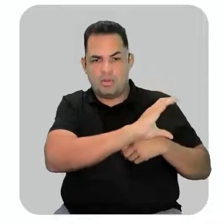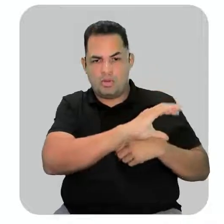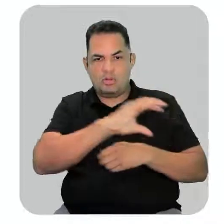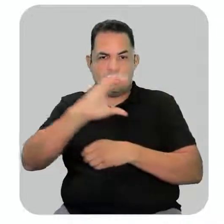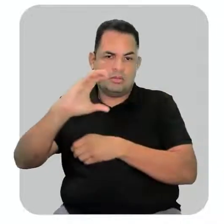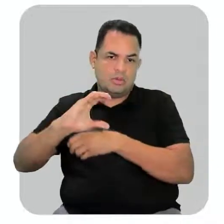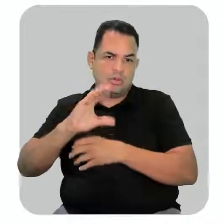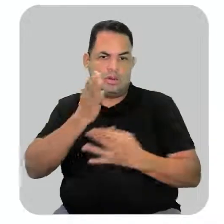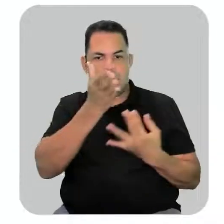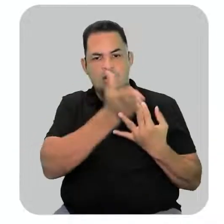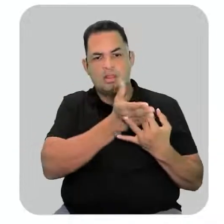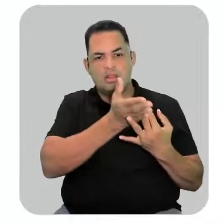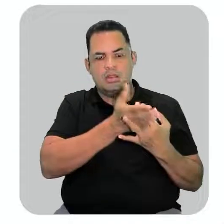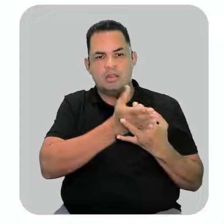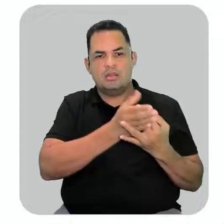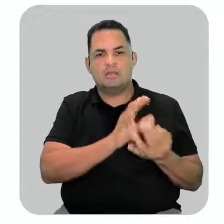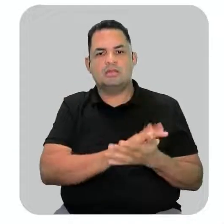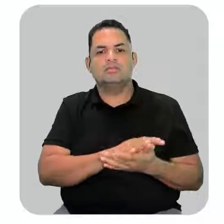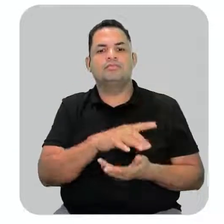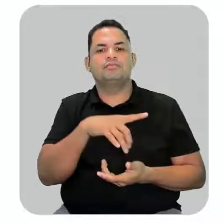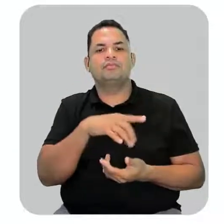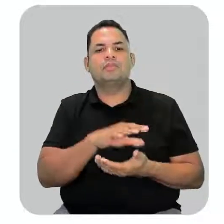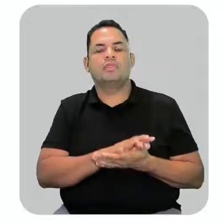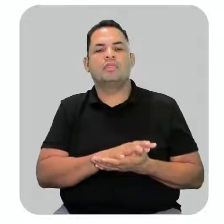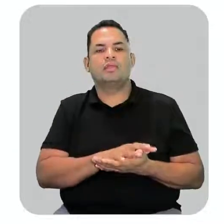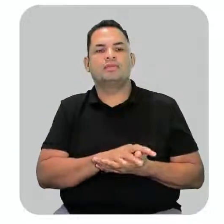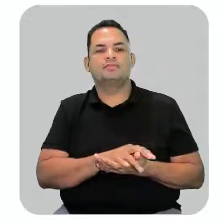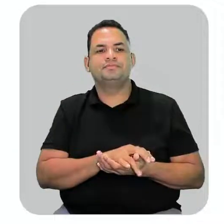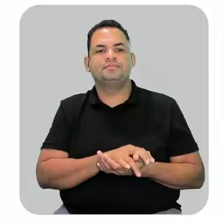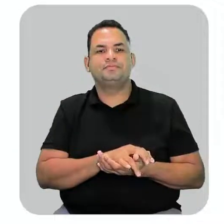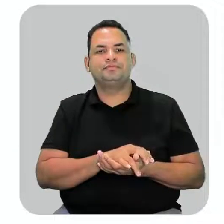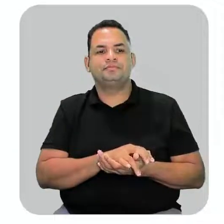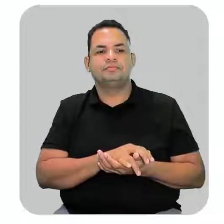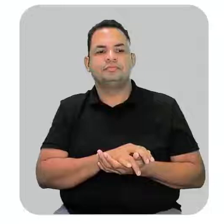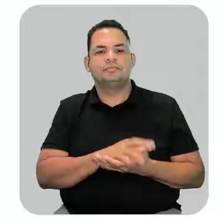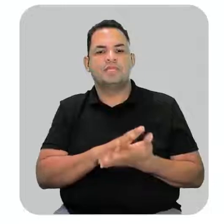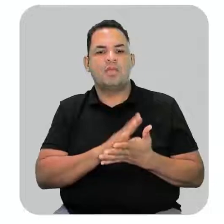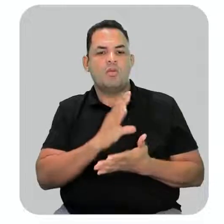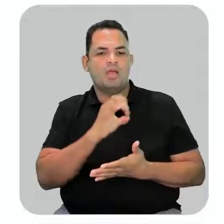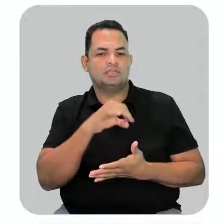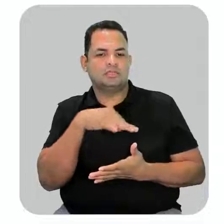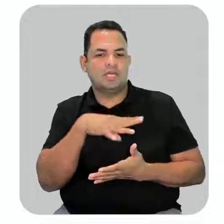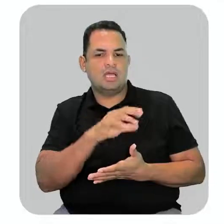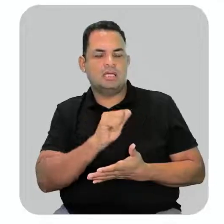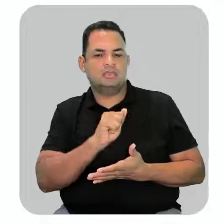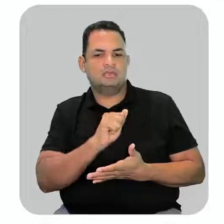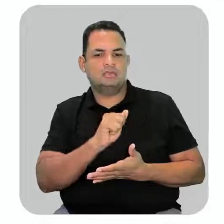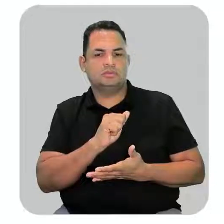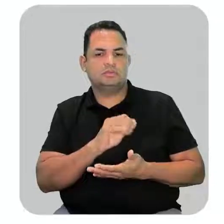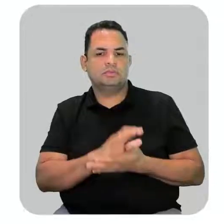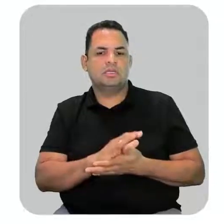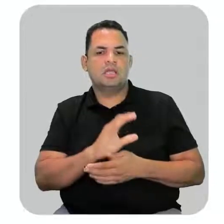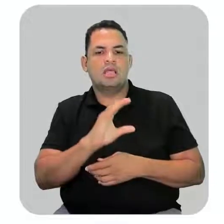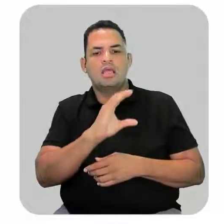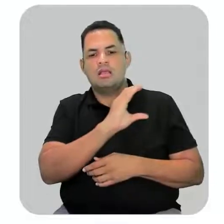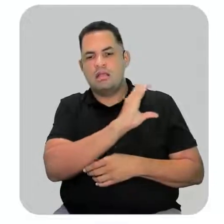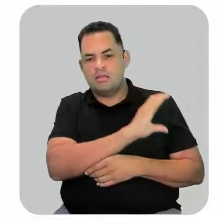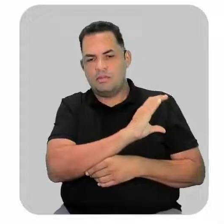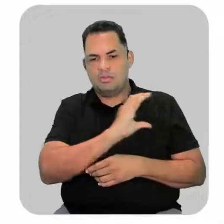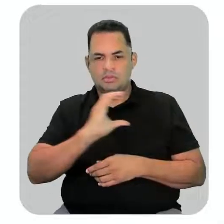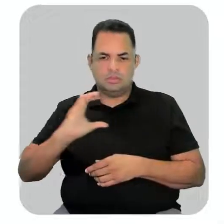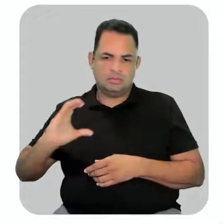tem aqui a carbonila e para que seja considerado uma cetona, eu tenho que ter carbono de um lado